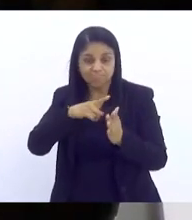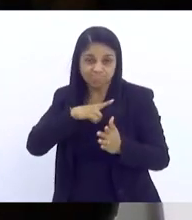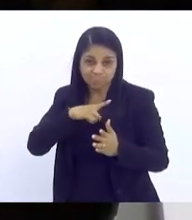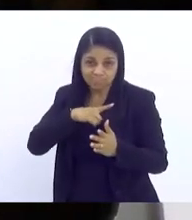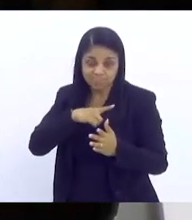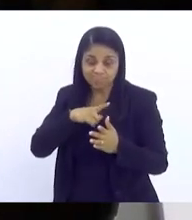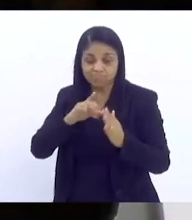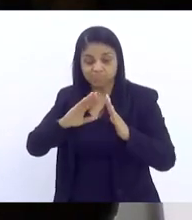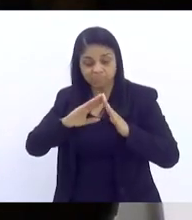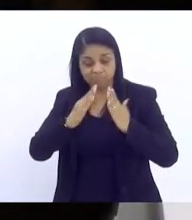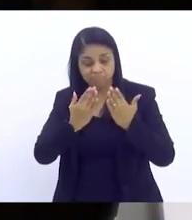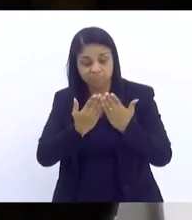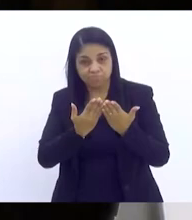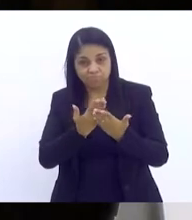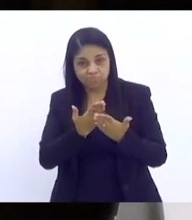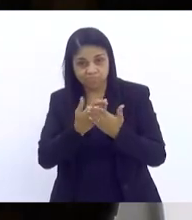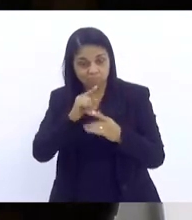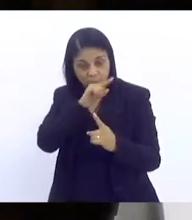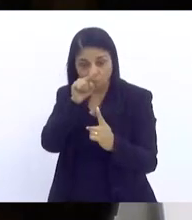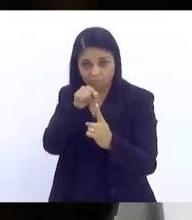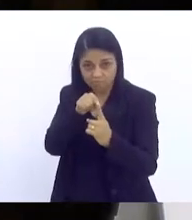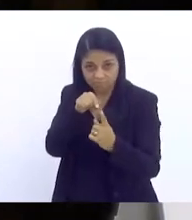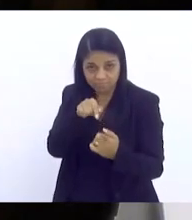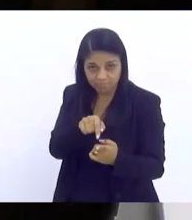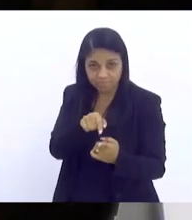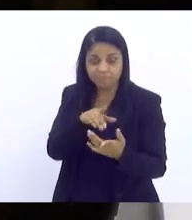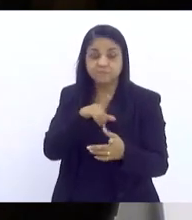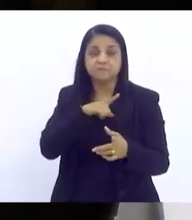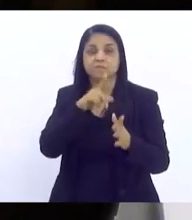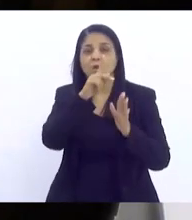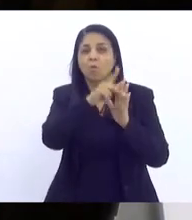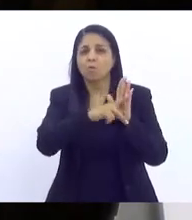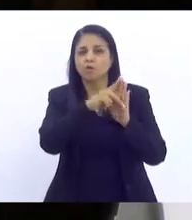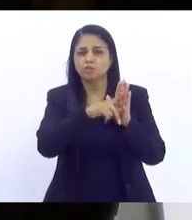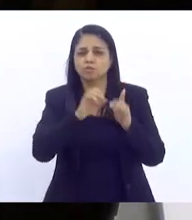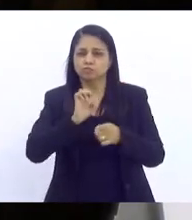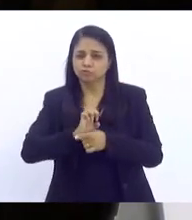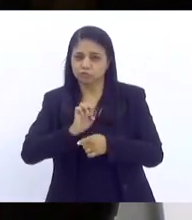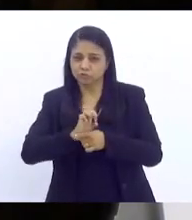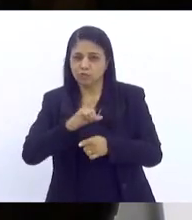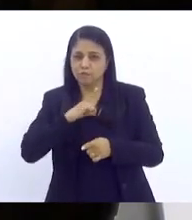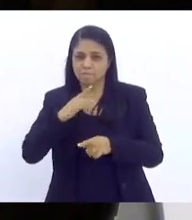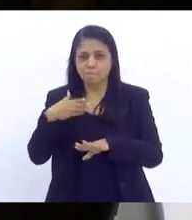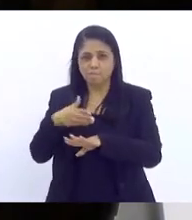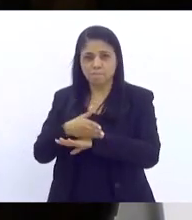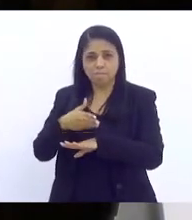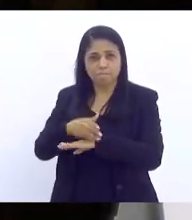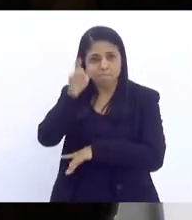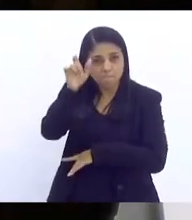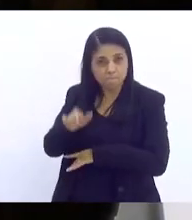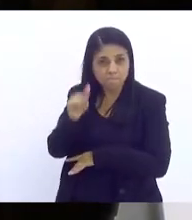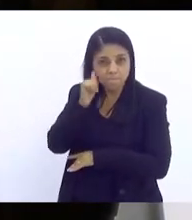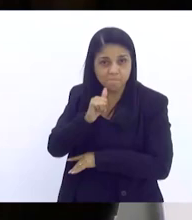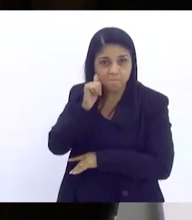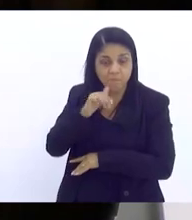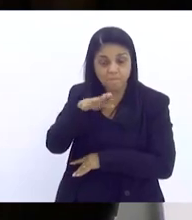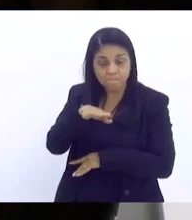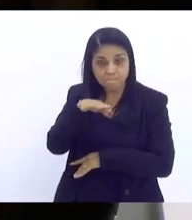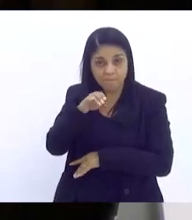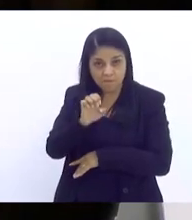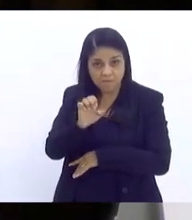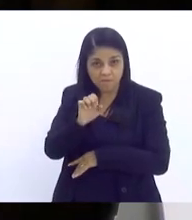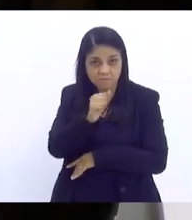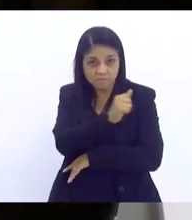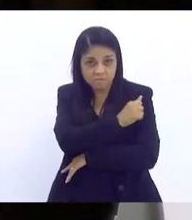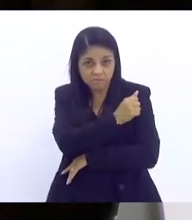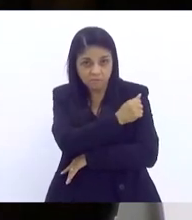para as escolas. O projeto que a gente teve no Estado, a gente teve a participação de mulheres que eram mães de alunos